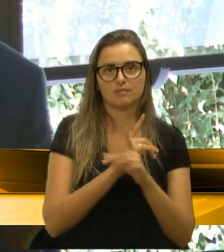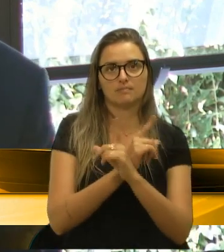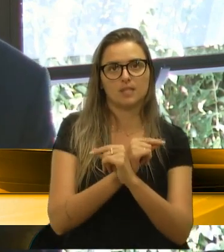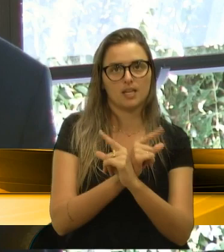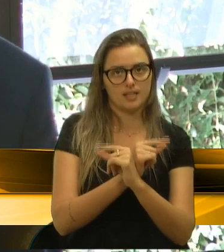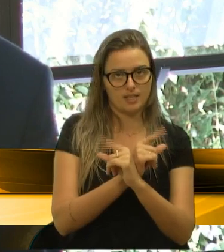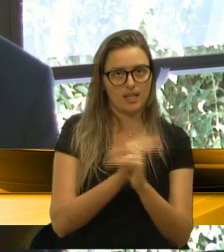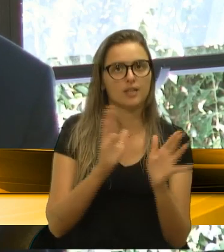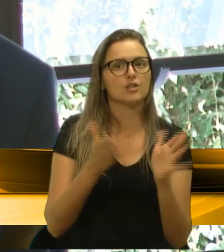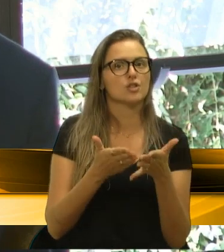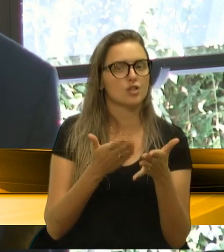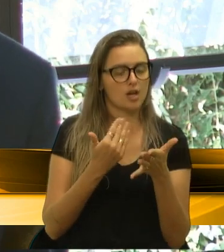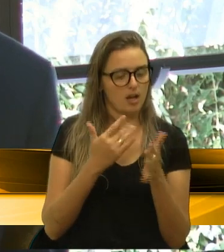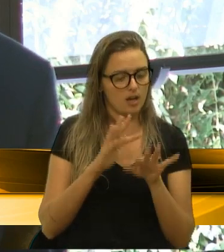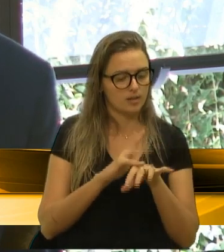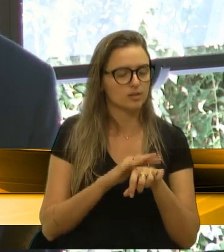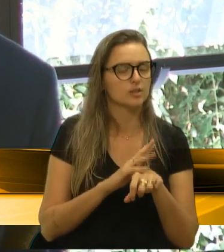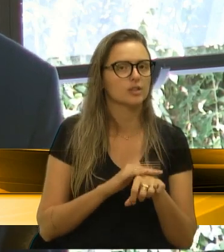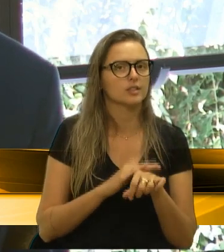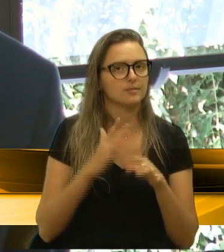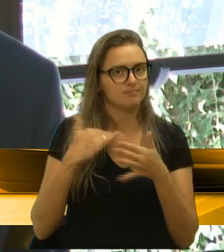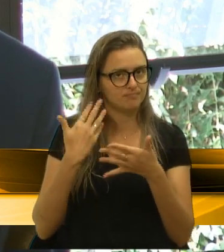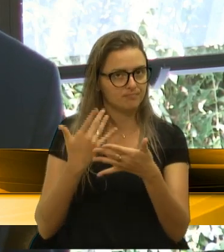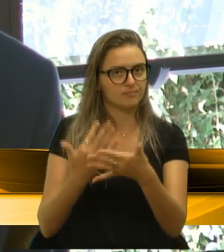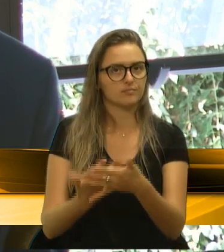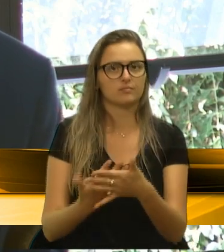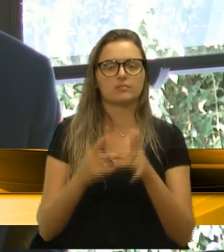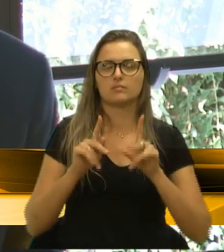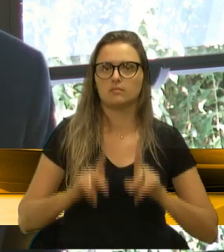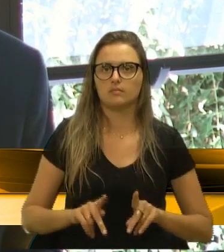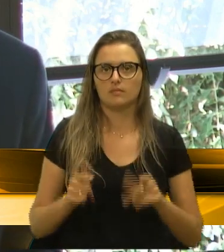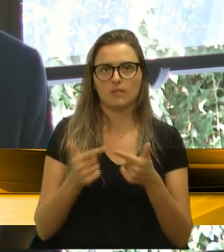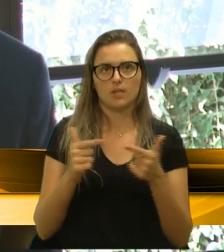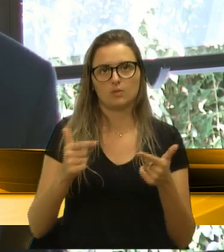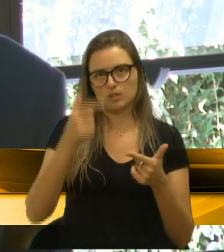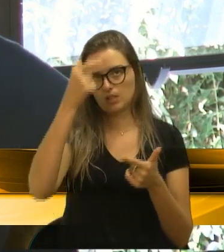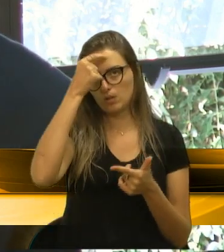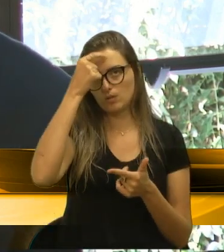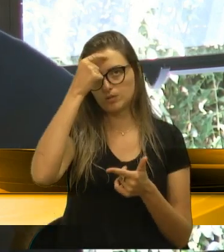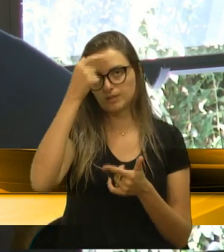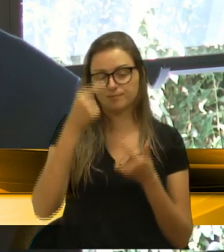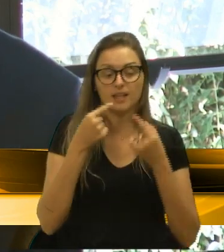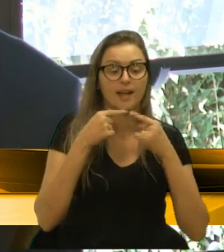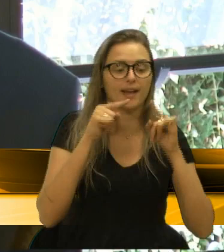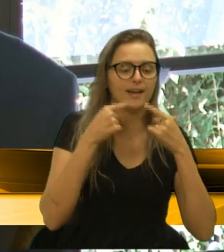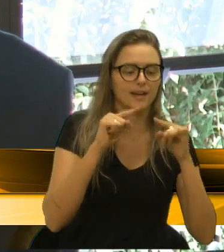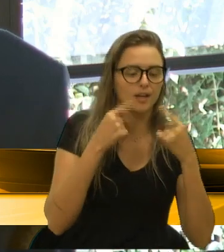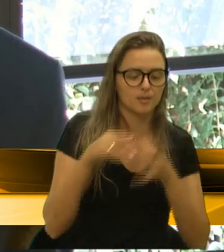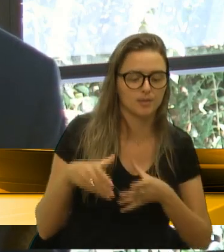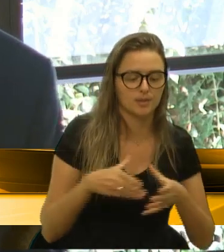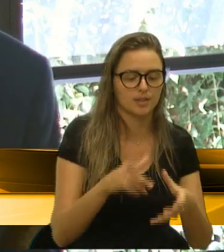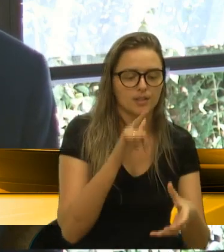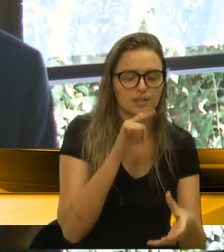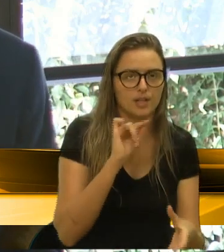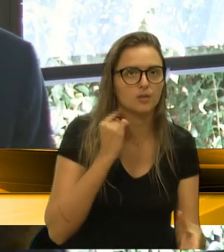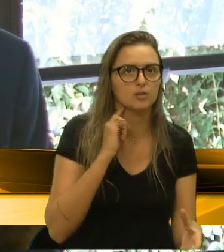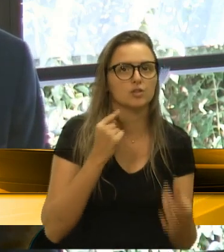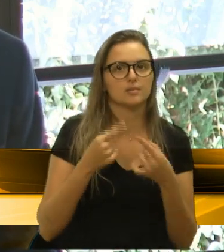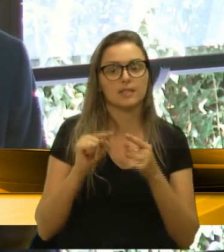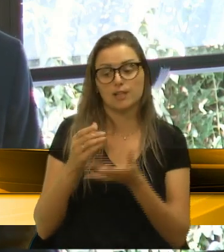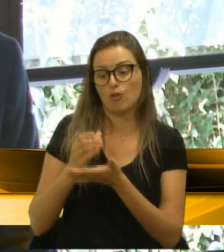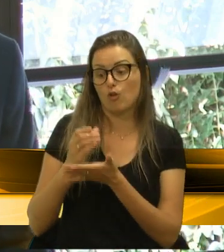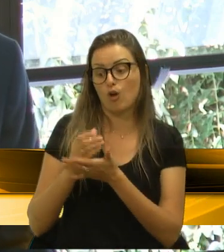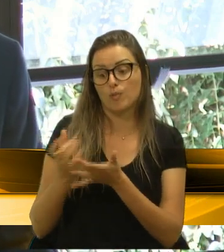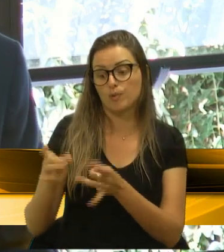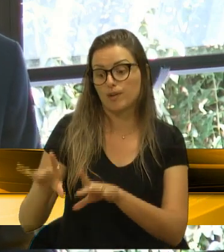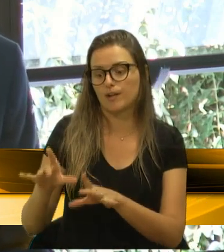há algum tempo e vem aumentando e as pessoas não têm se conscientizado. Reclamam às vezes do esgoto, mas é um copinho, é um